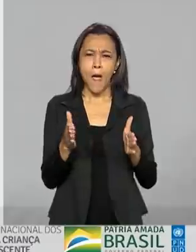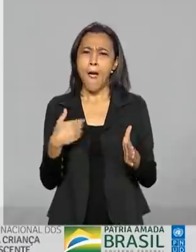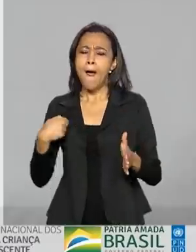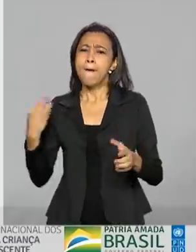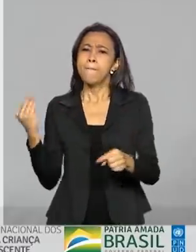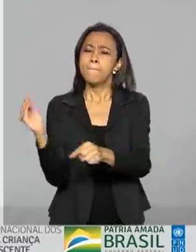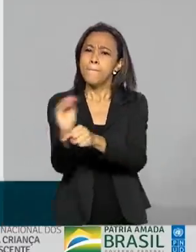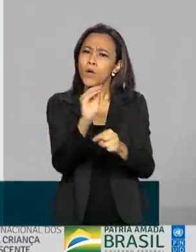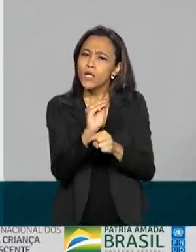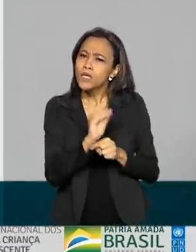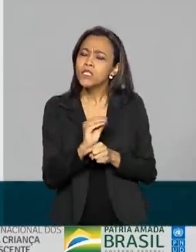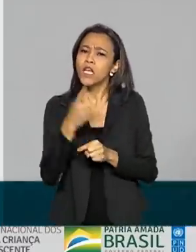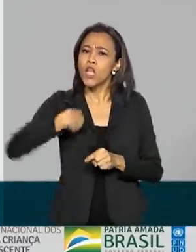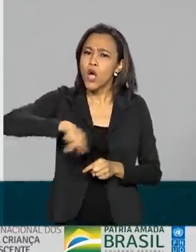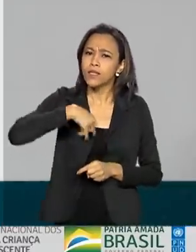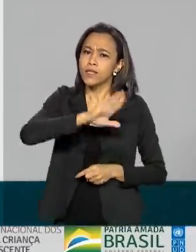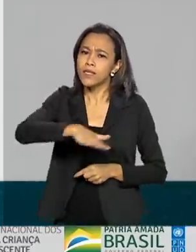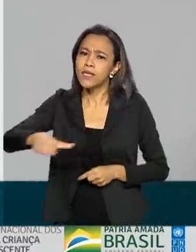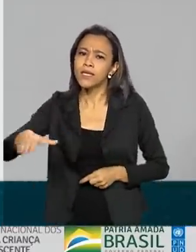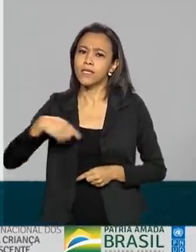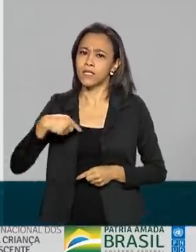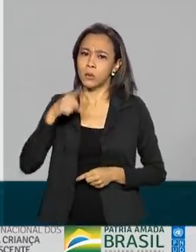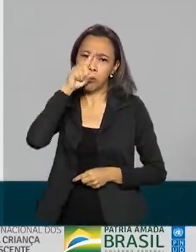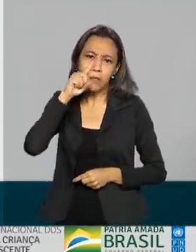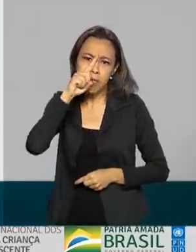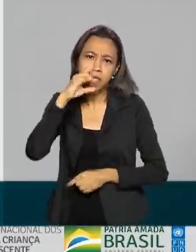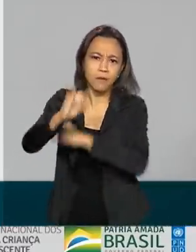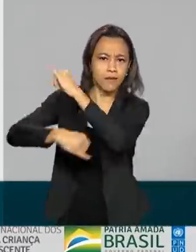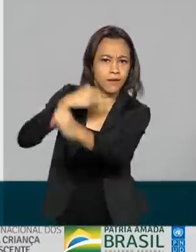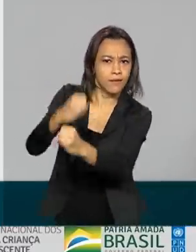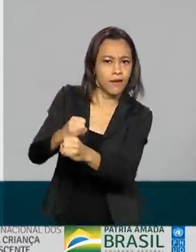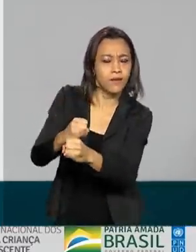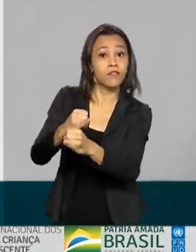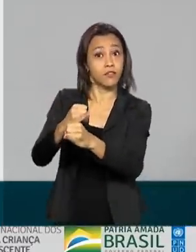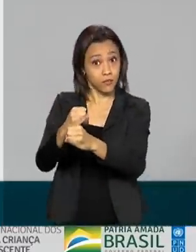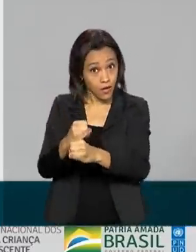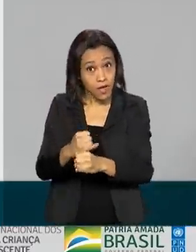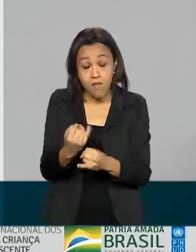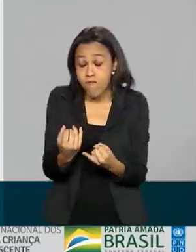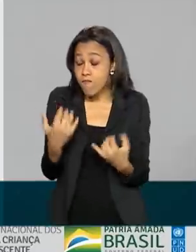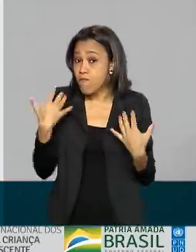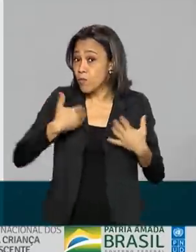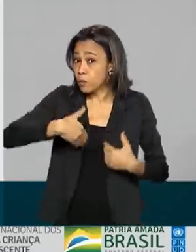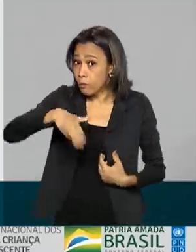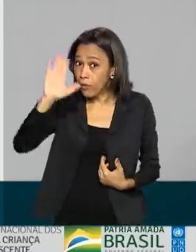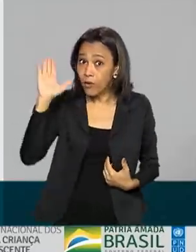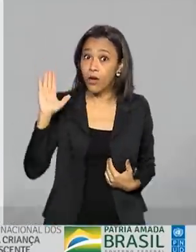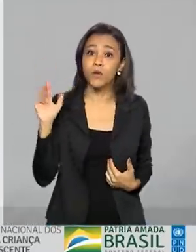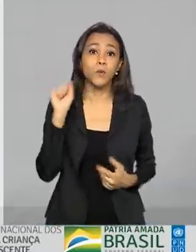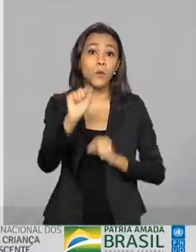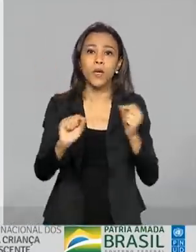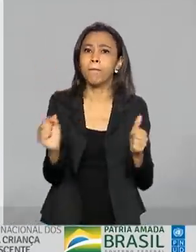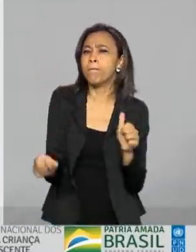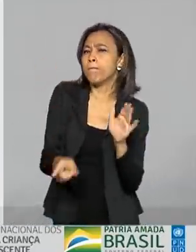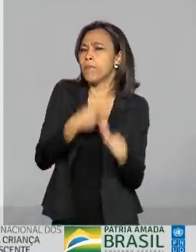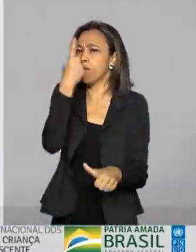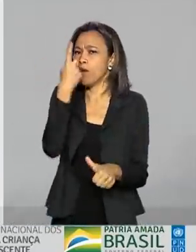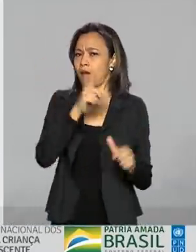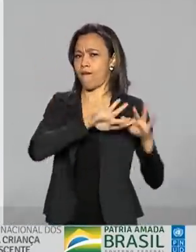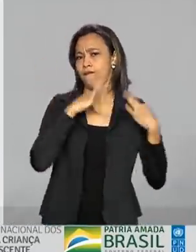social, proteger as nossas crianças no mundo online, passa muito mais pela família,